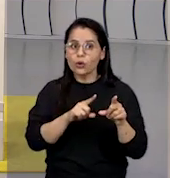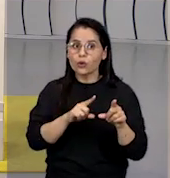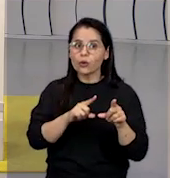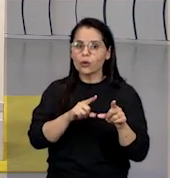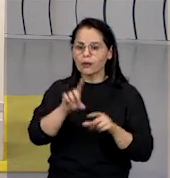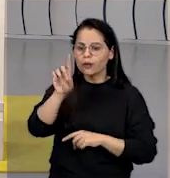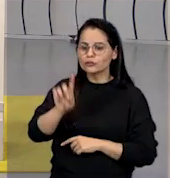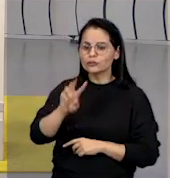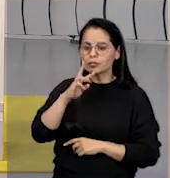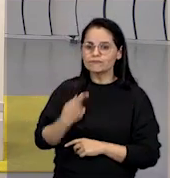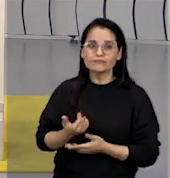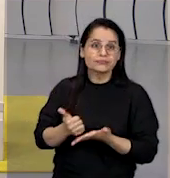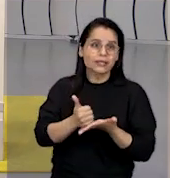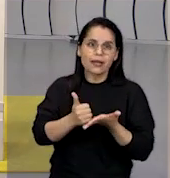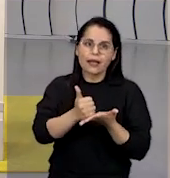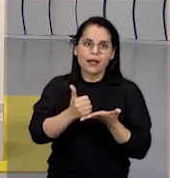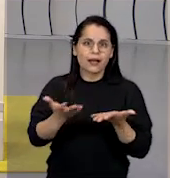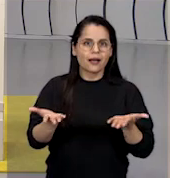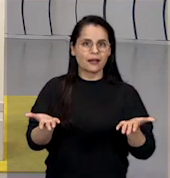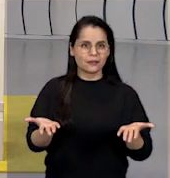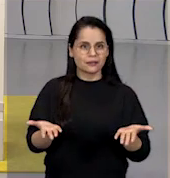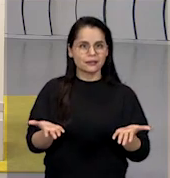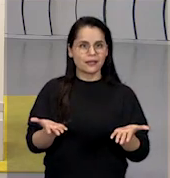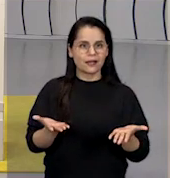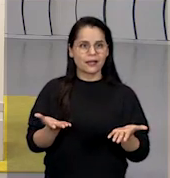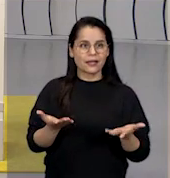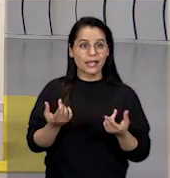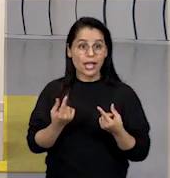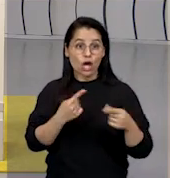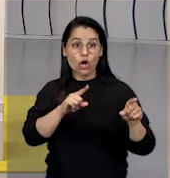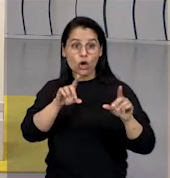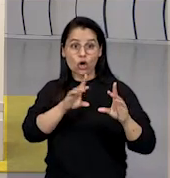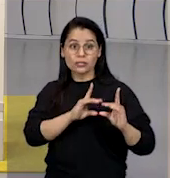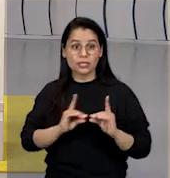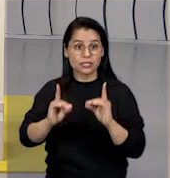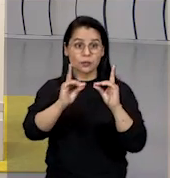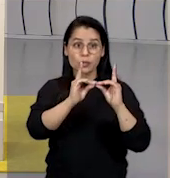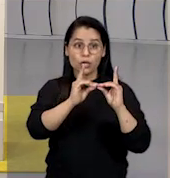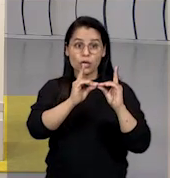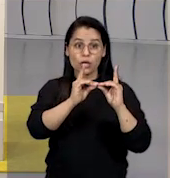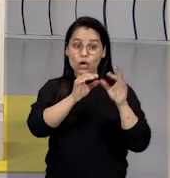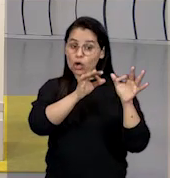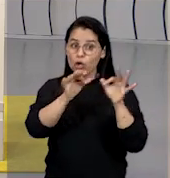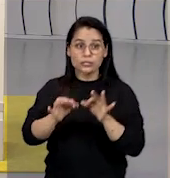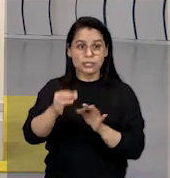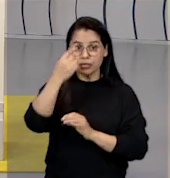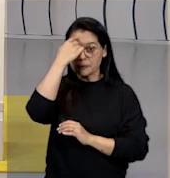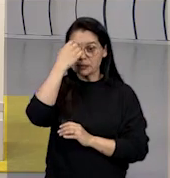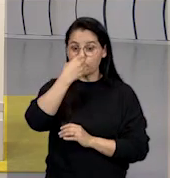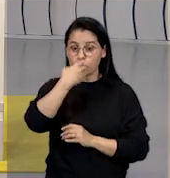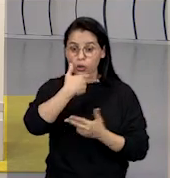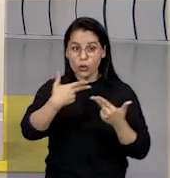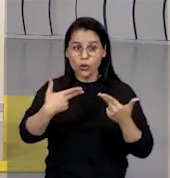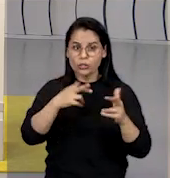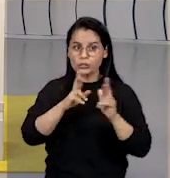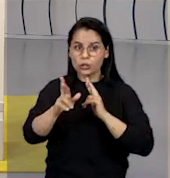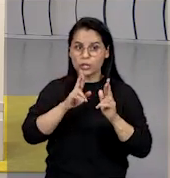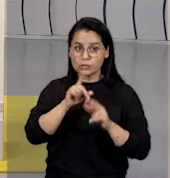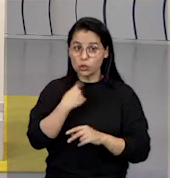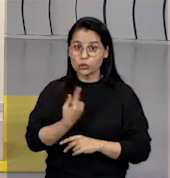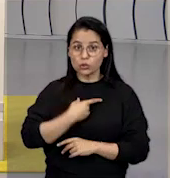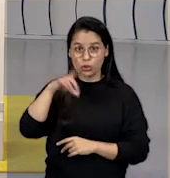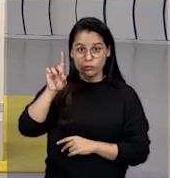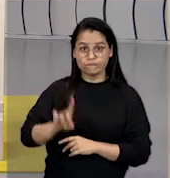esses direitos básicos. Quem ataca a democracia, com certeza não está pensando em boa coisa com relação aos nossos direitos.